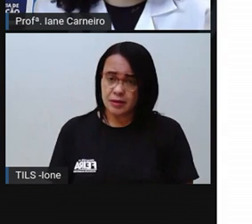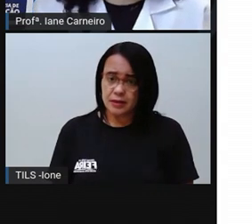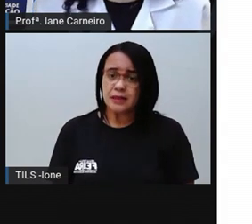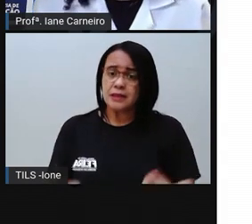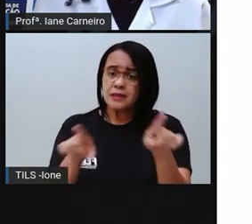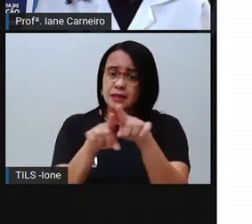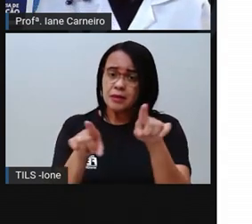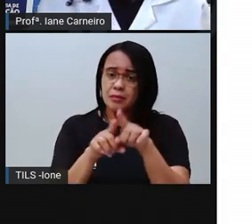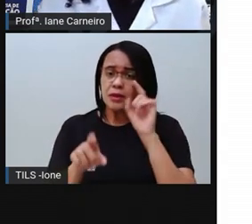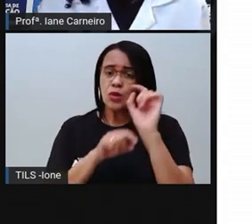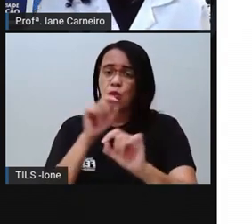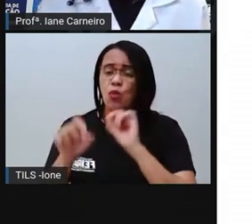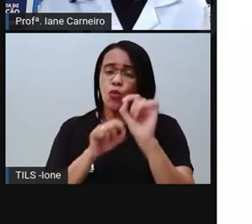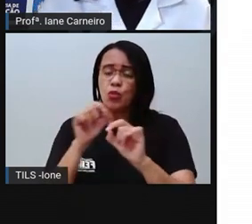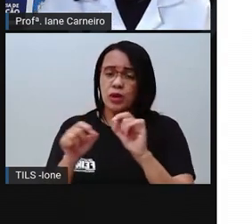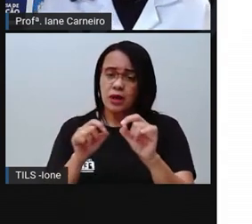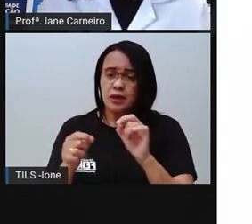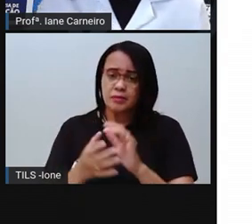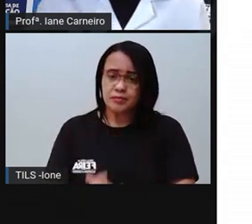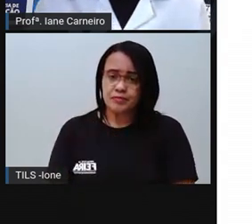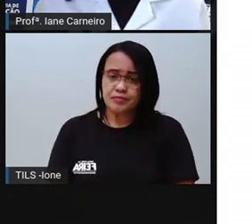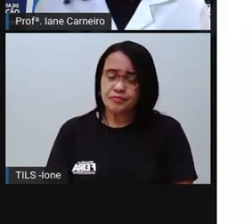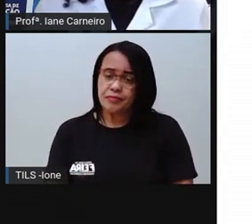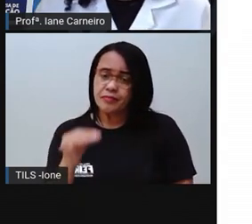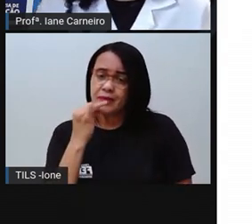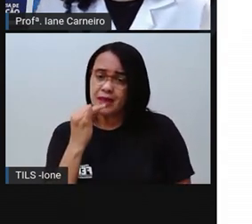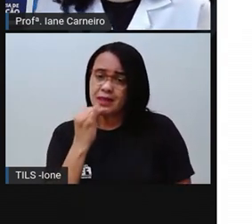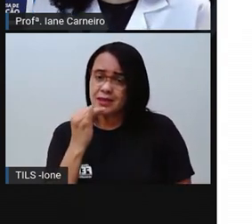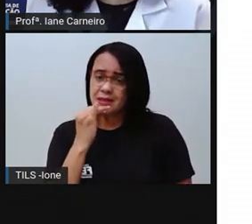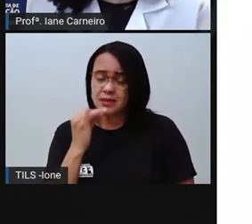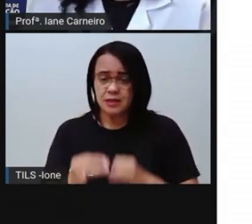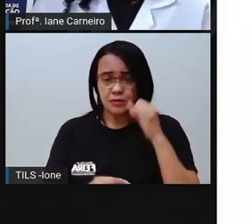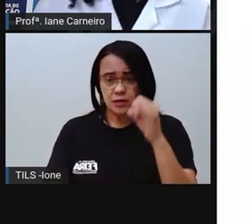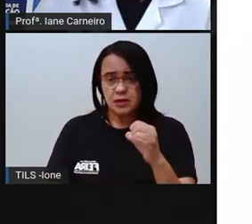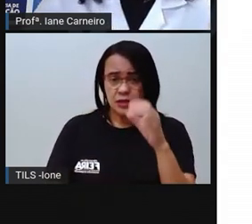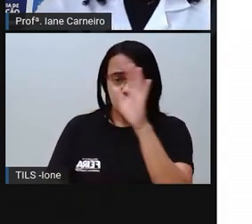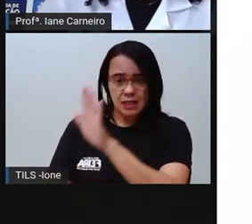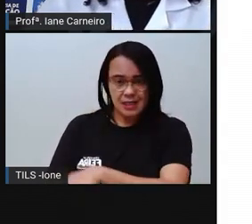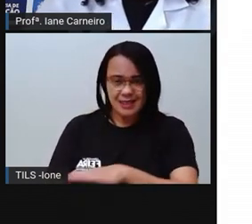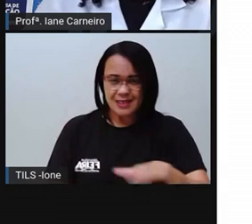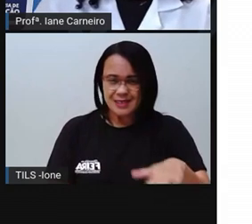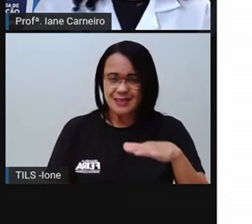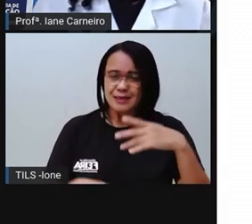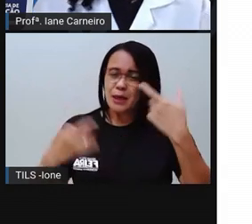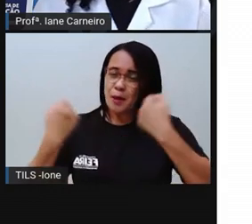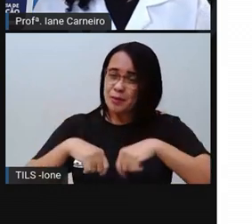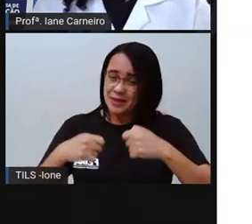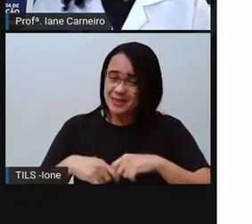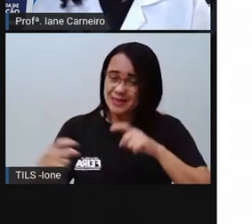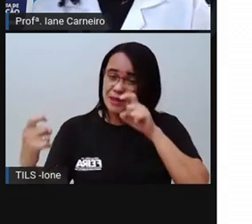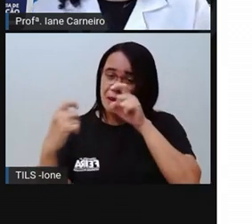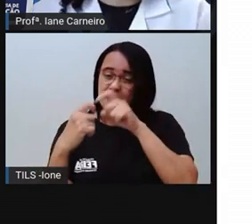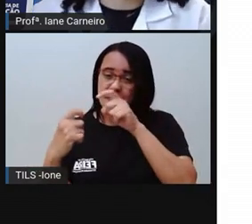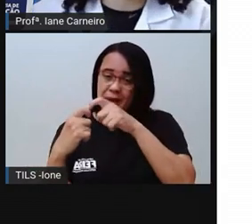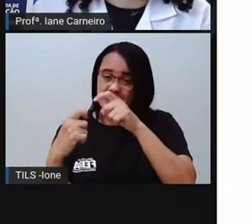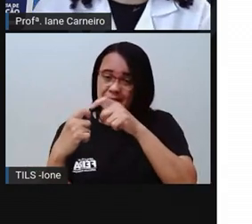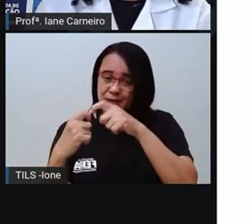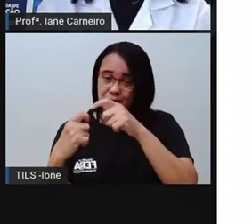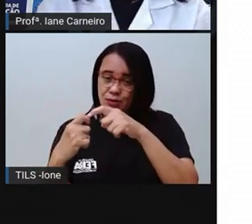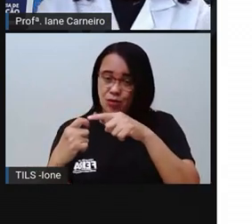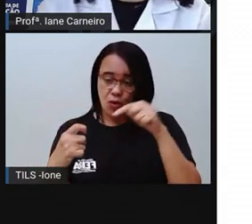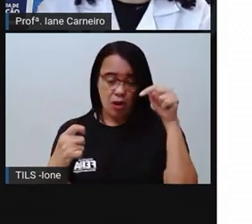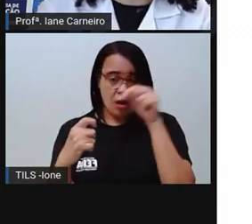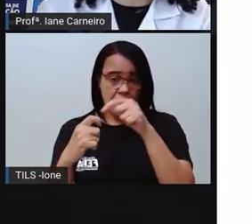direito, ó, por exemplo, se você tiver, se a criança estiver precisando ir ao médico, a criança tem direito a atendimento prioritário.